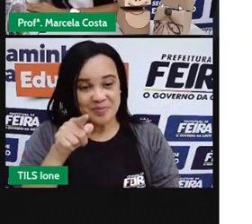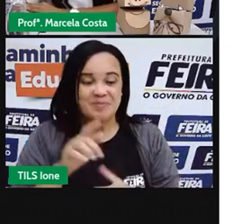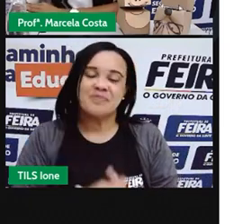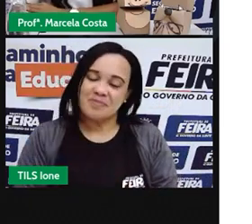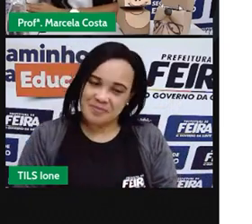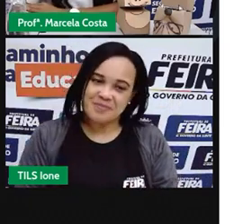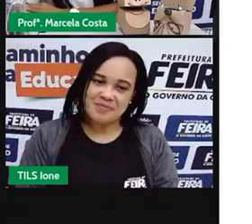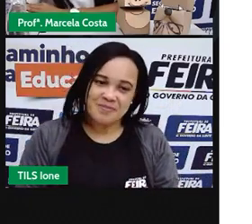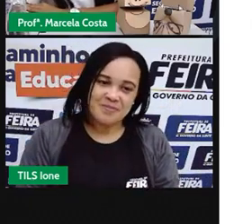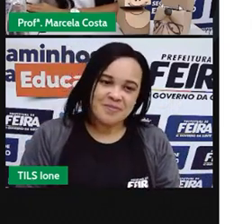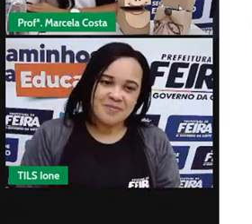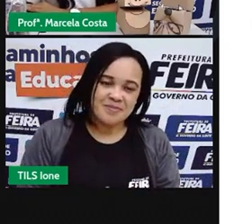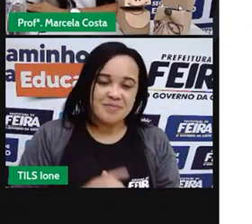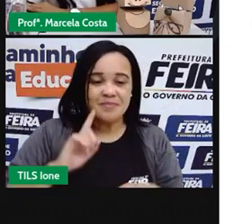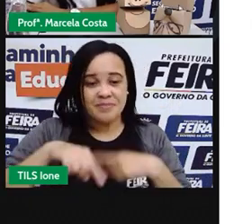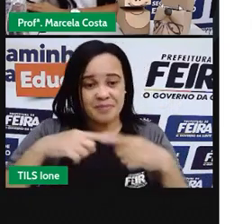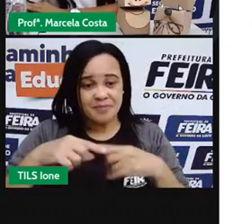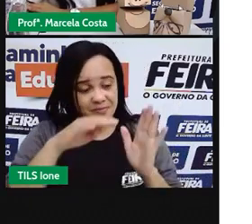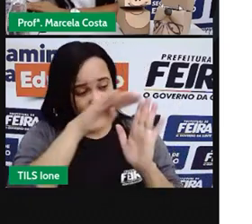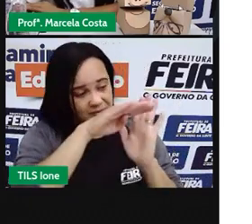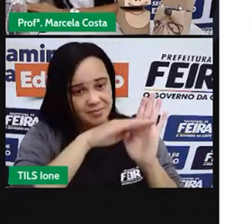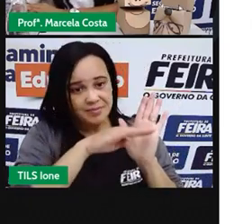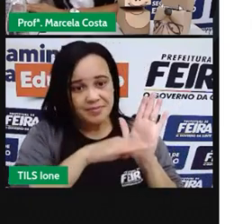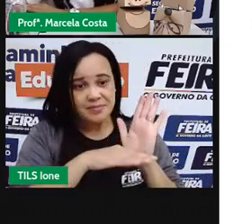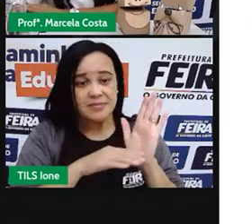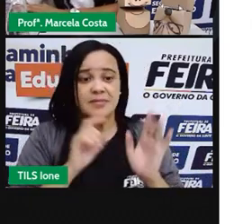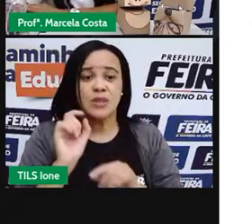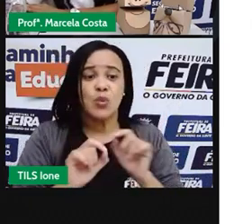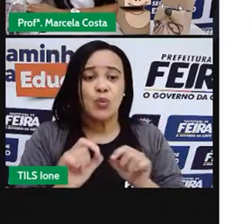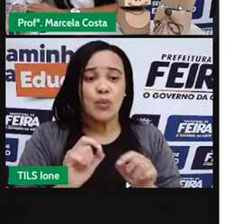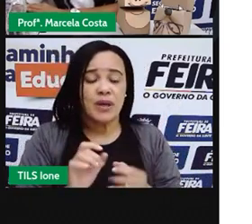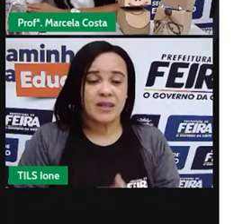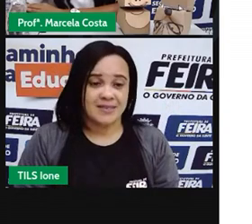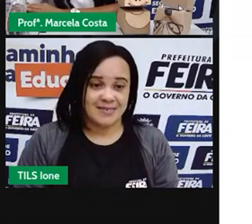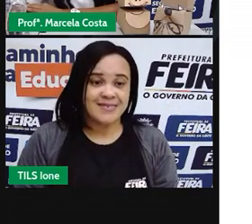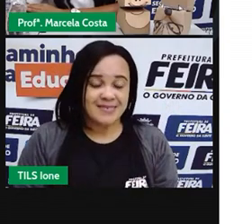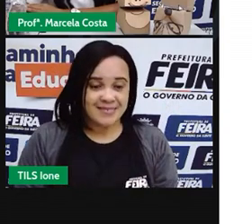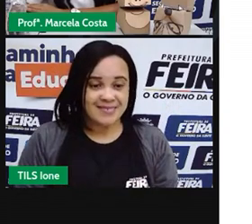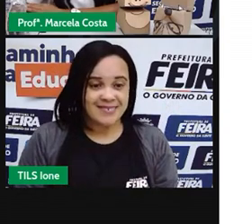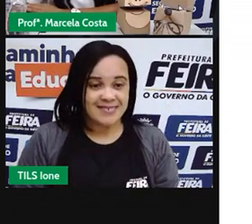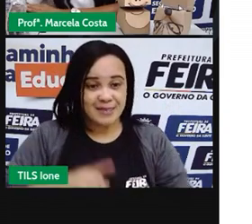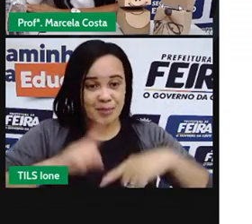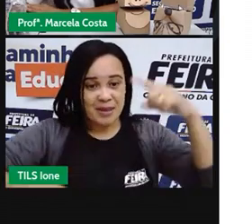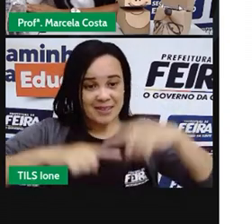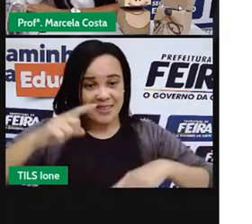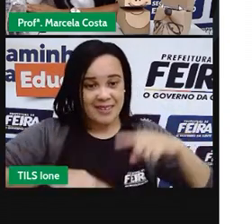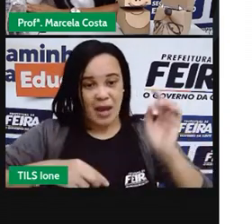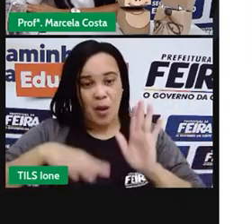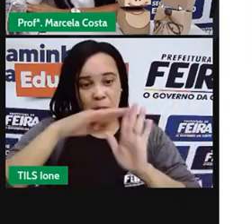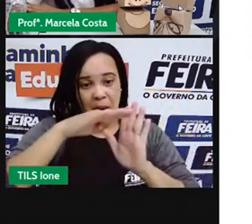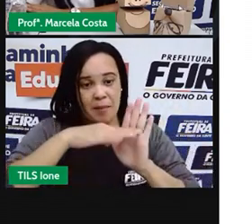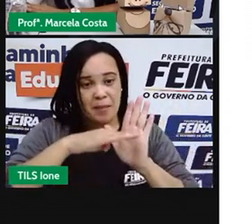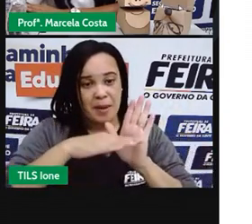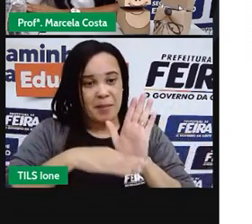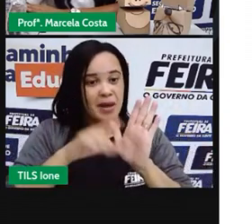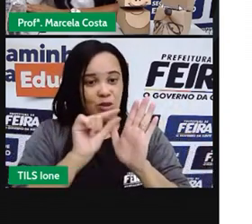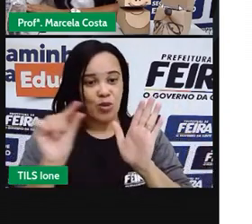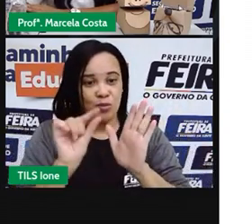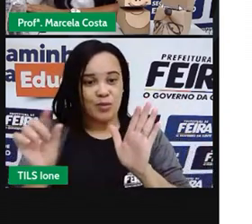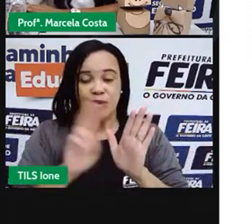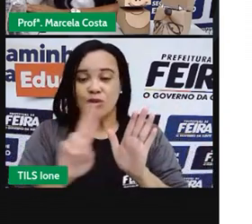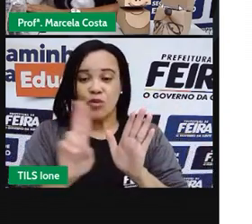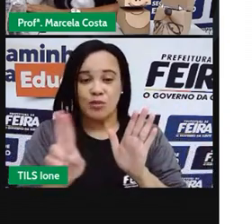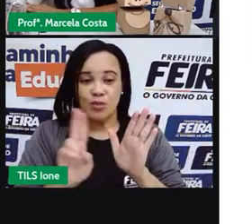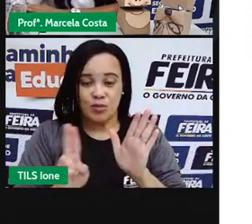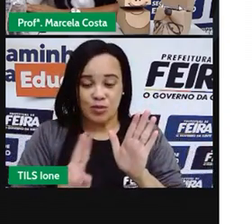Como numa lista, você vai anotar um material embaixo do outro. Uma caixa de